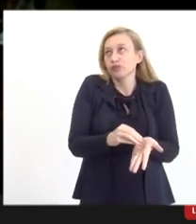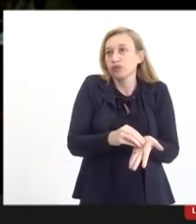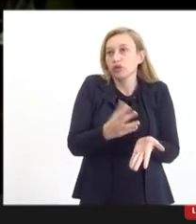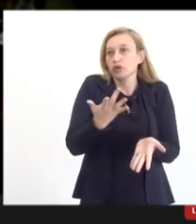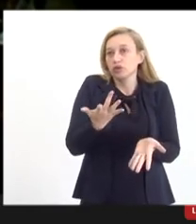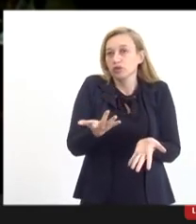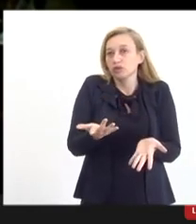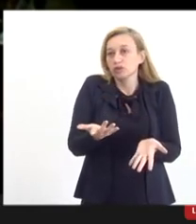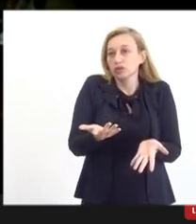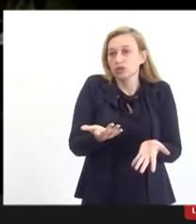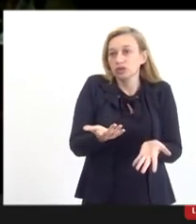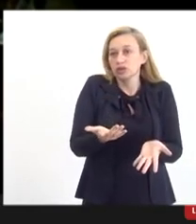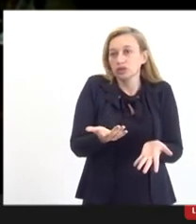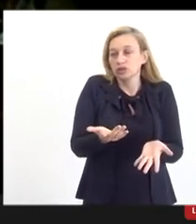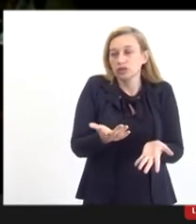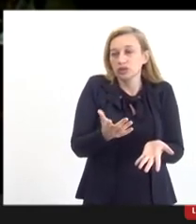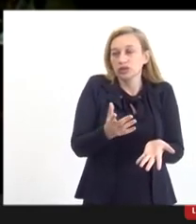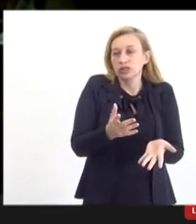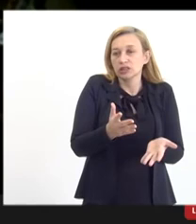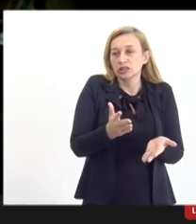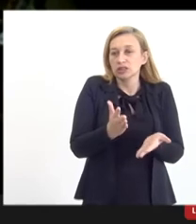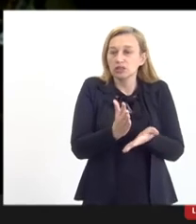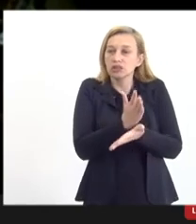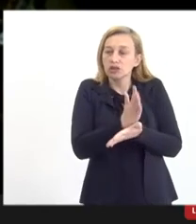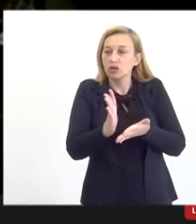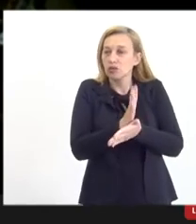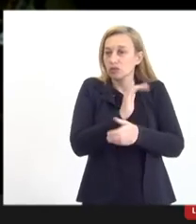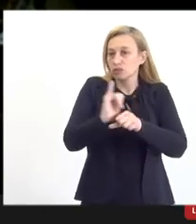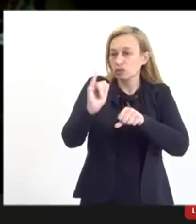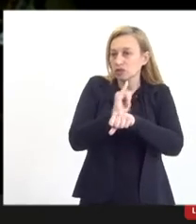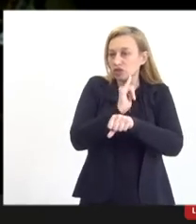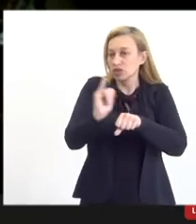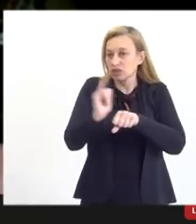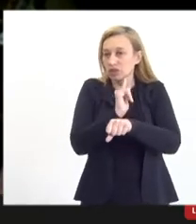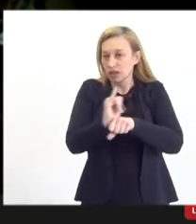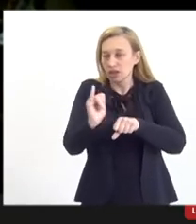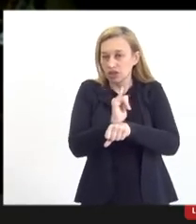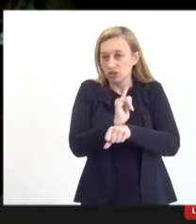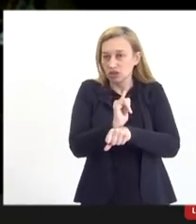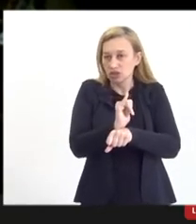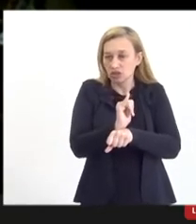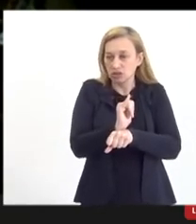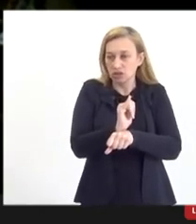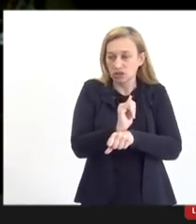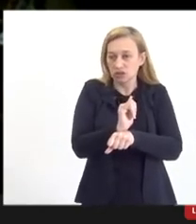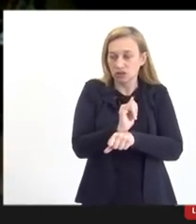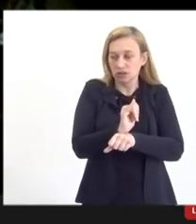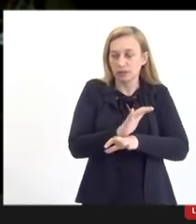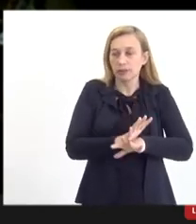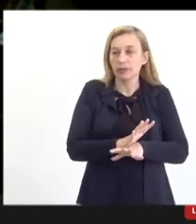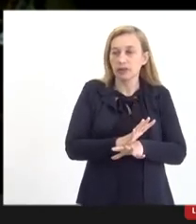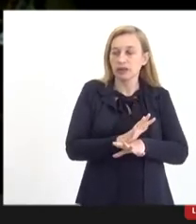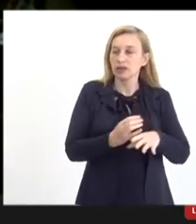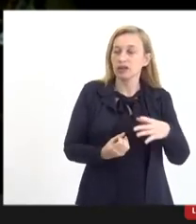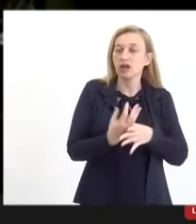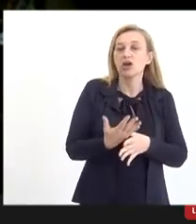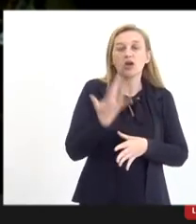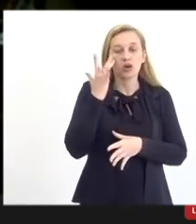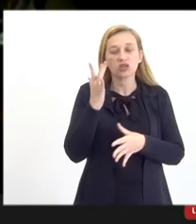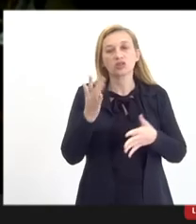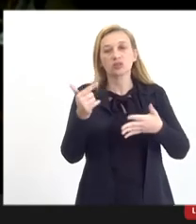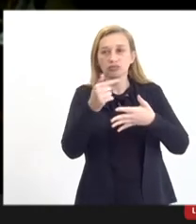de entraves, ou por existência de entraves ainda burocráticos. Então, eu acho que são esses pontos aí que a gente poderia,